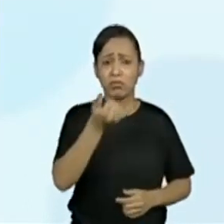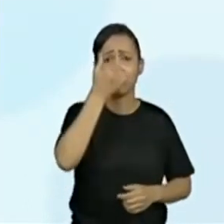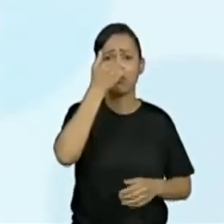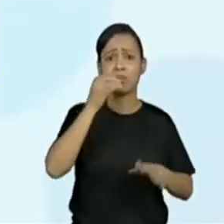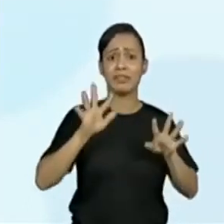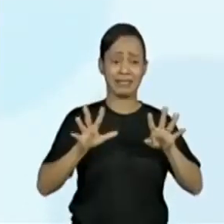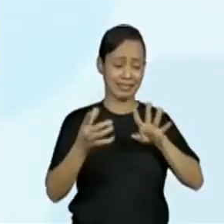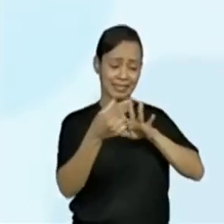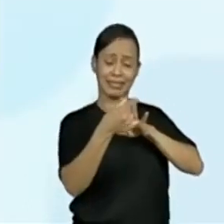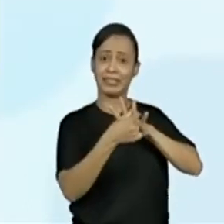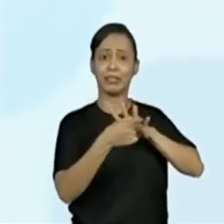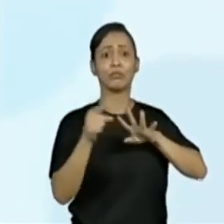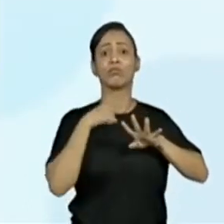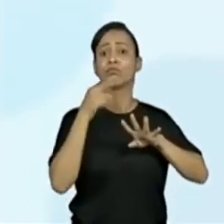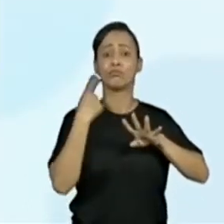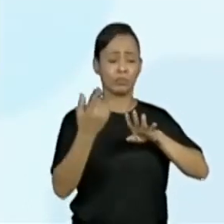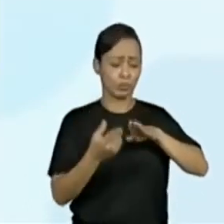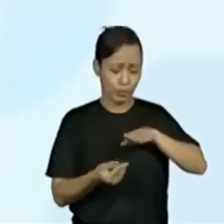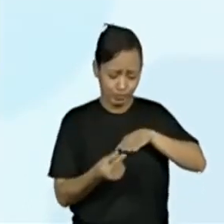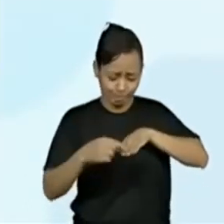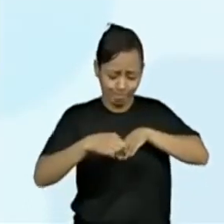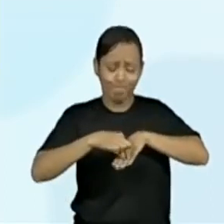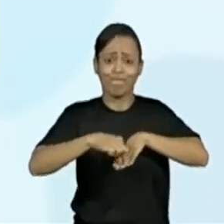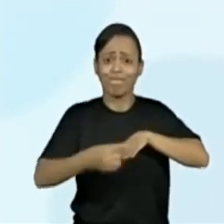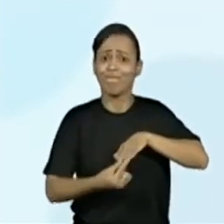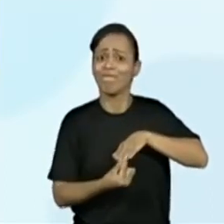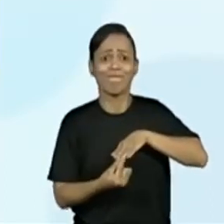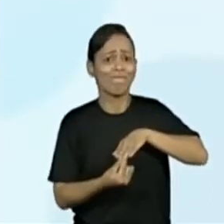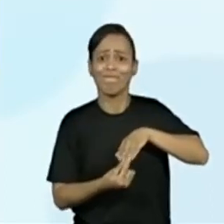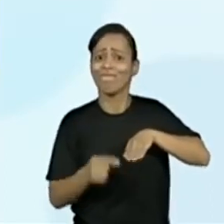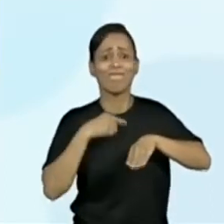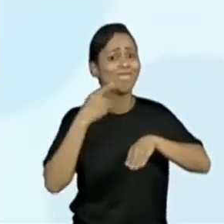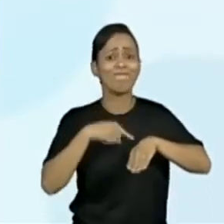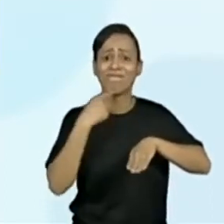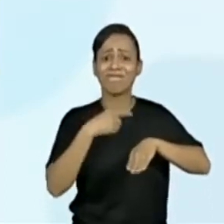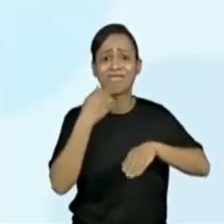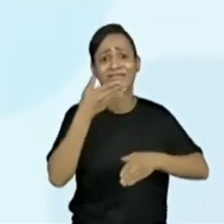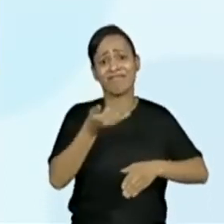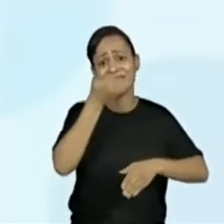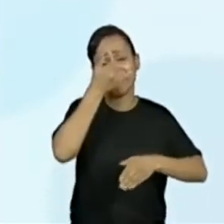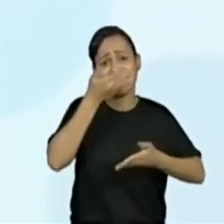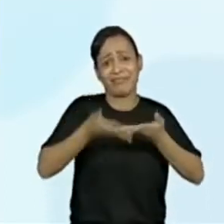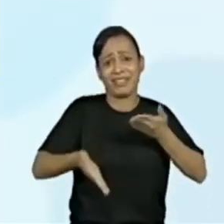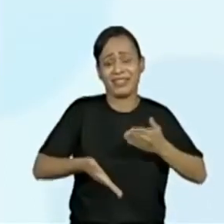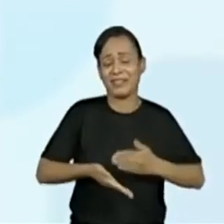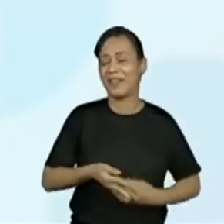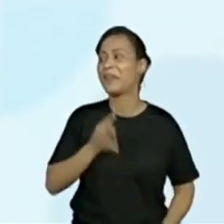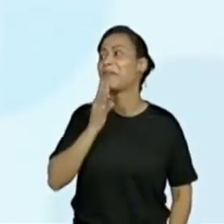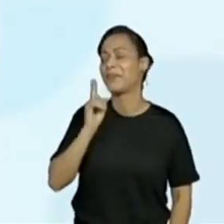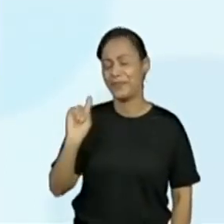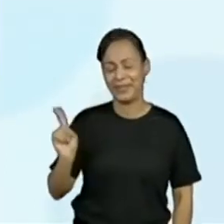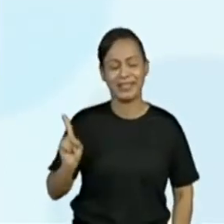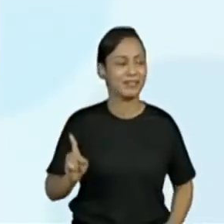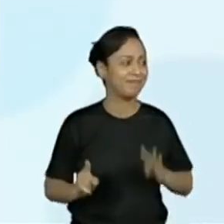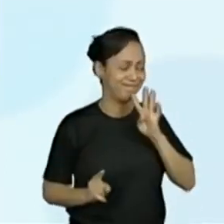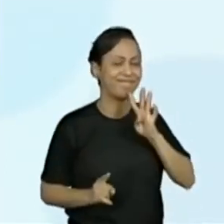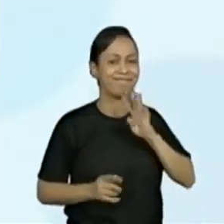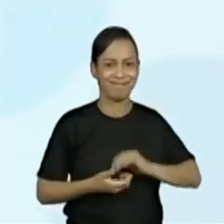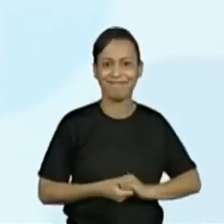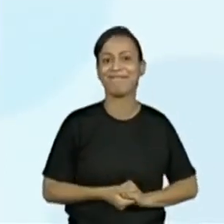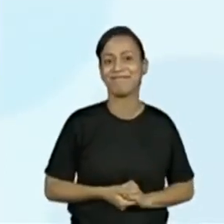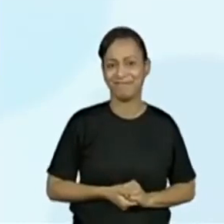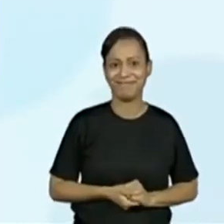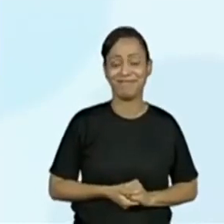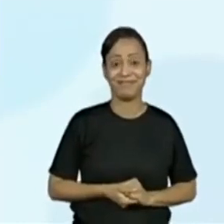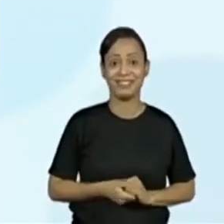grudados, não podia usar aliança. Essa eu conhecia. Será que vocês conheciam alguma dessas, crianças?